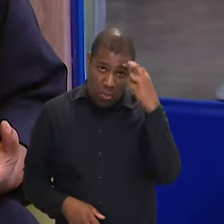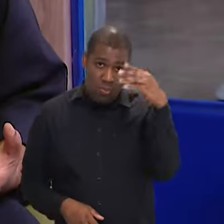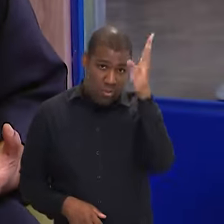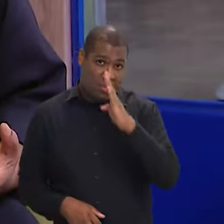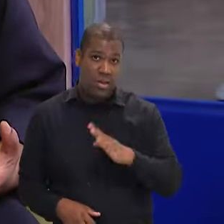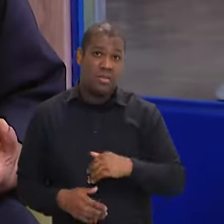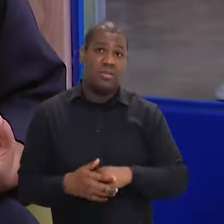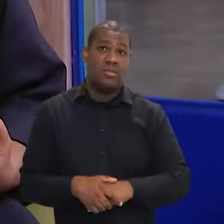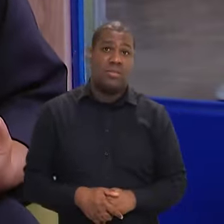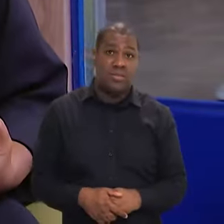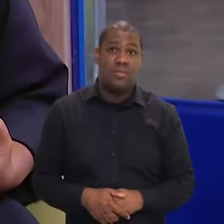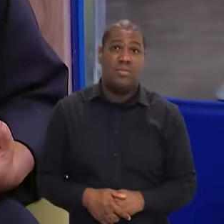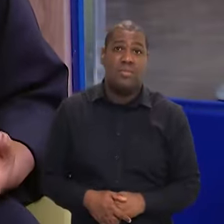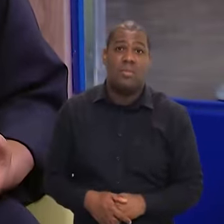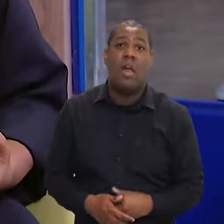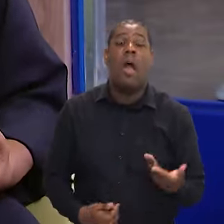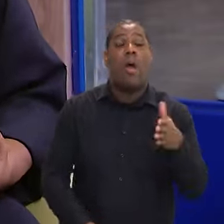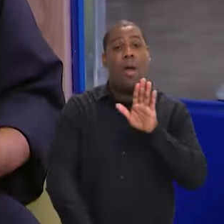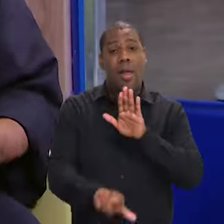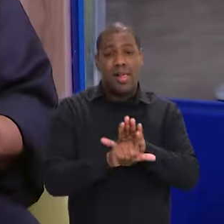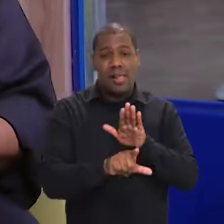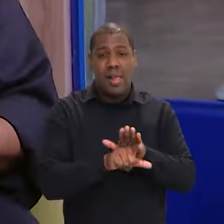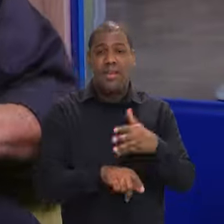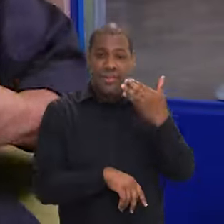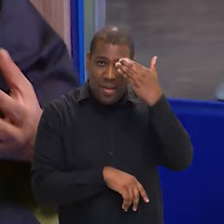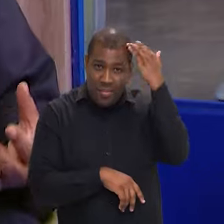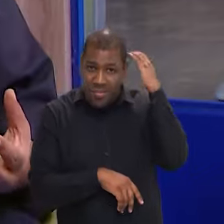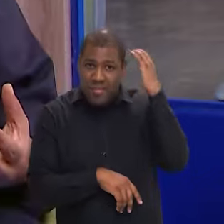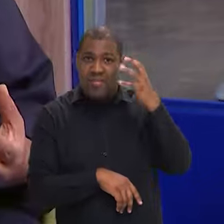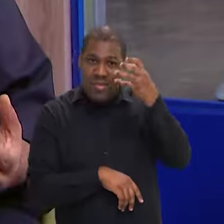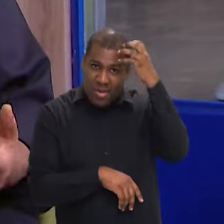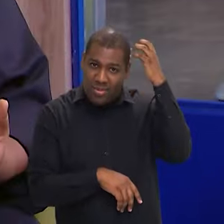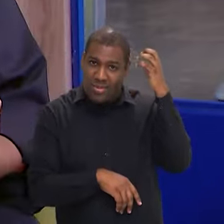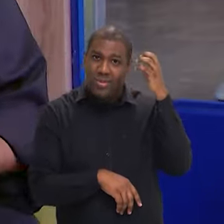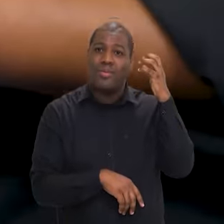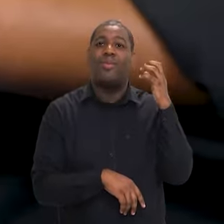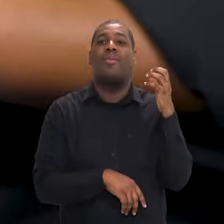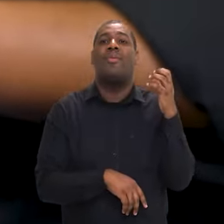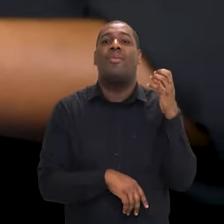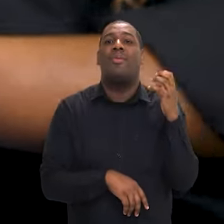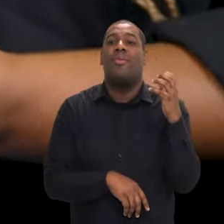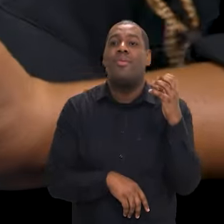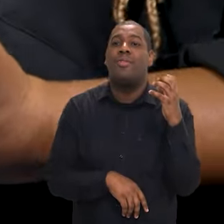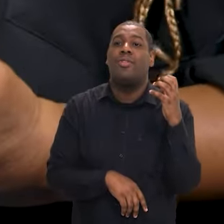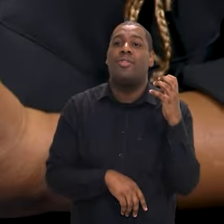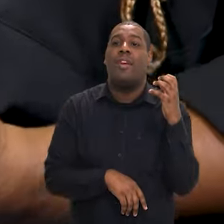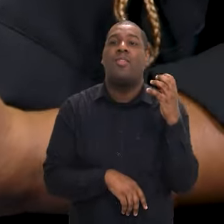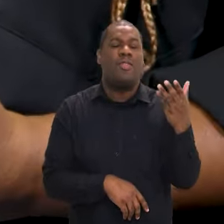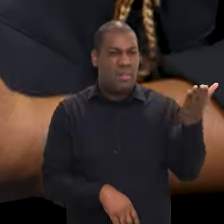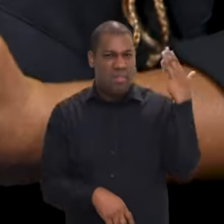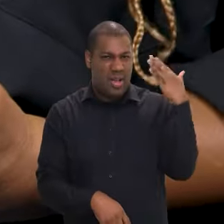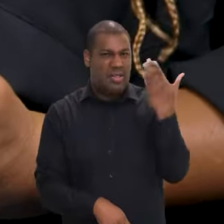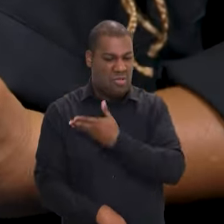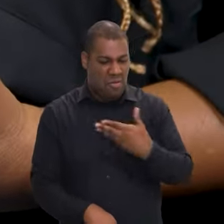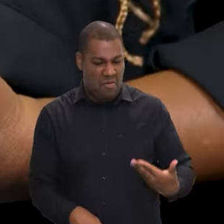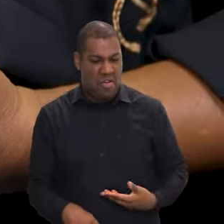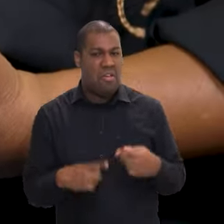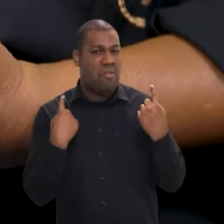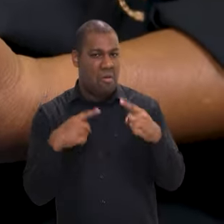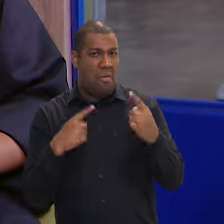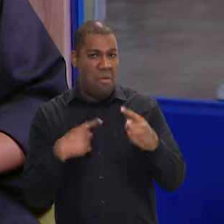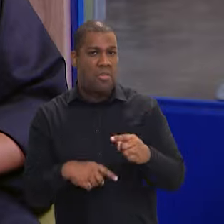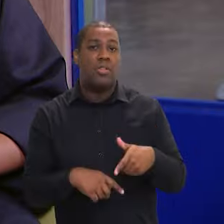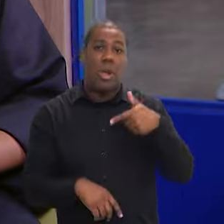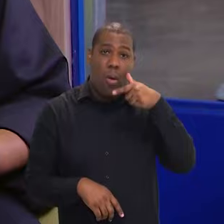pessoas como de postos de trabalho, né? E a Lei Paulo Gustavo era para isso, mas ela foi impedida de ser executada duas vezes pelo governo